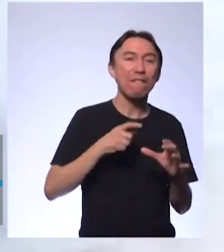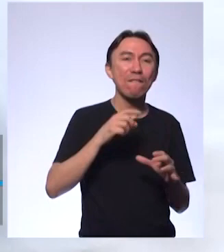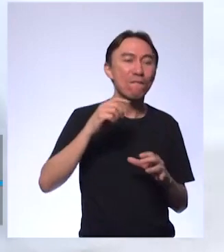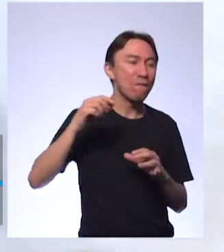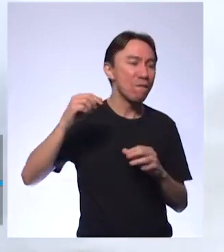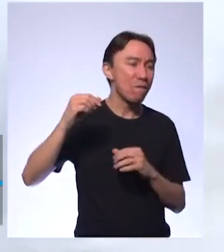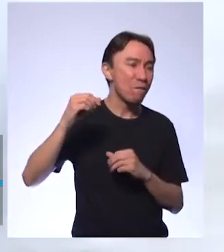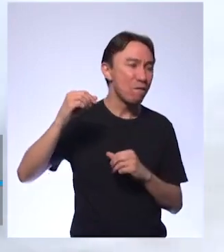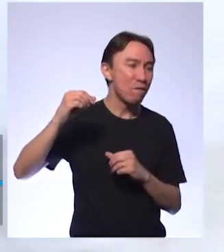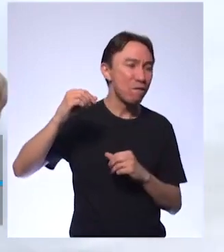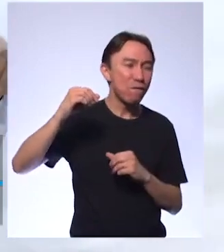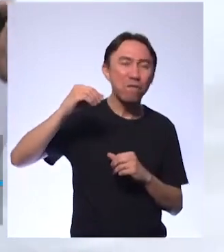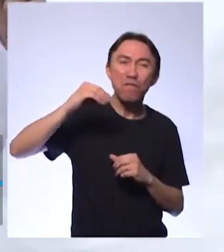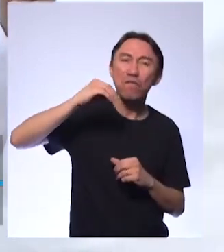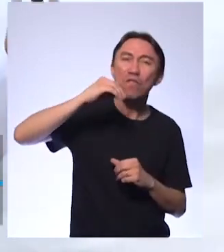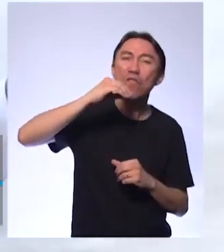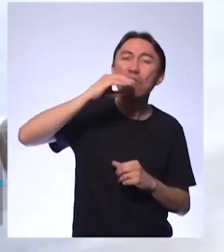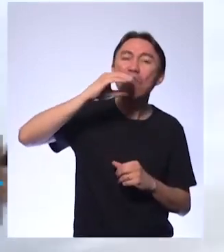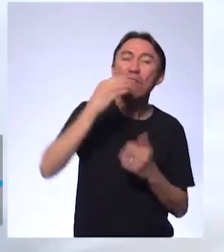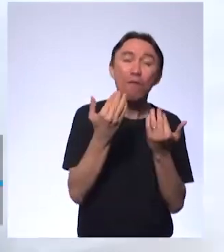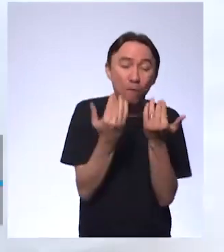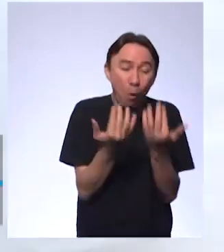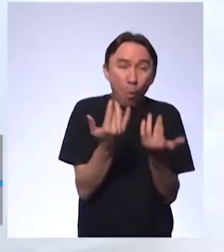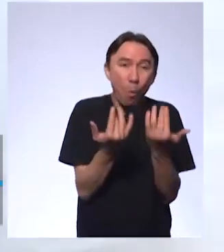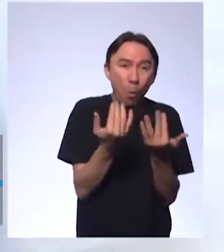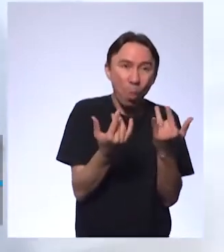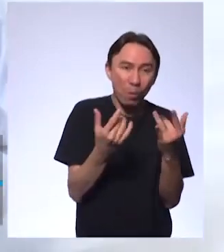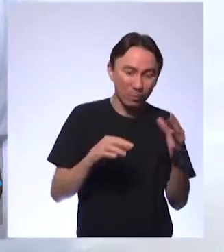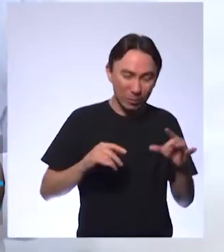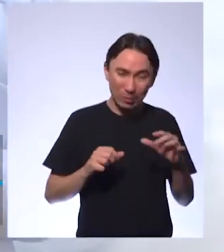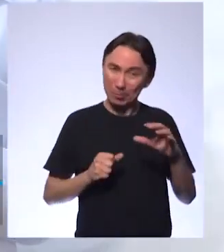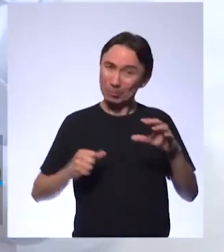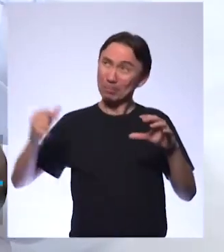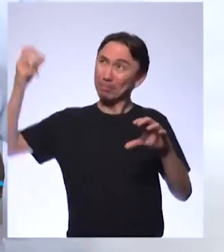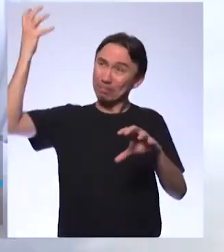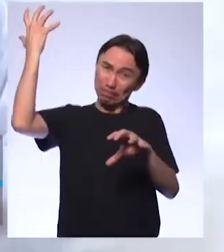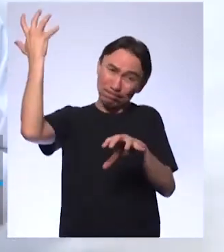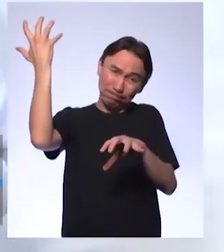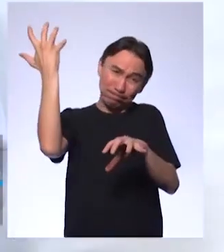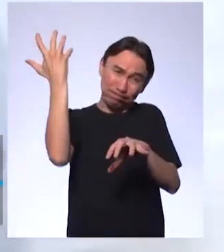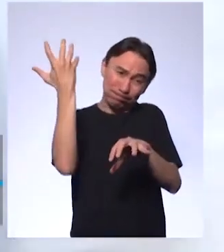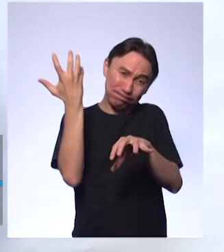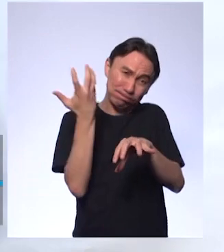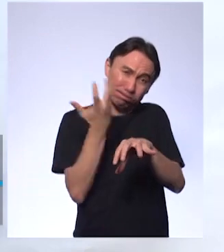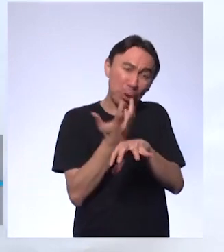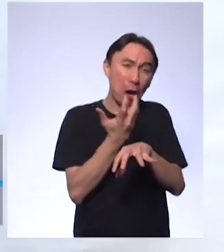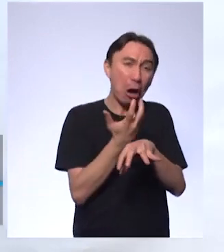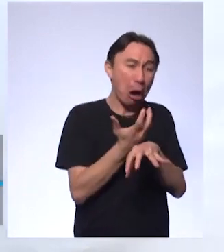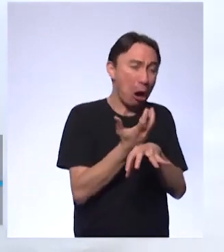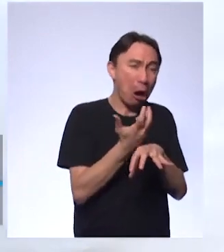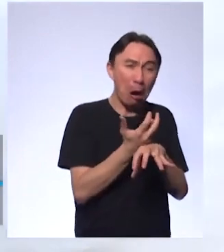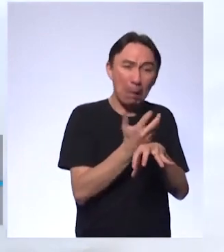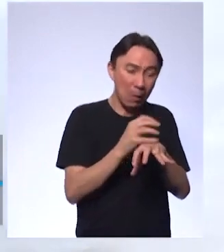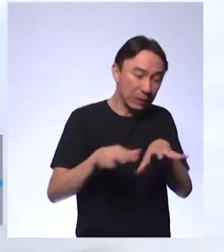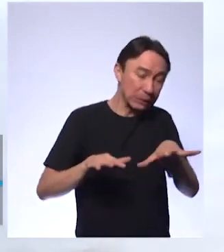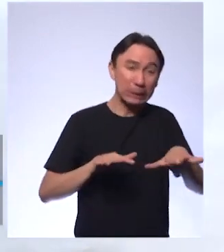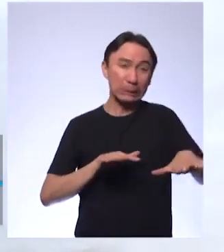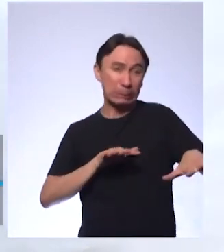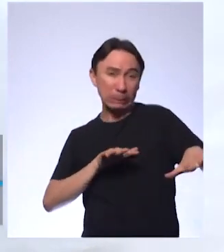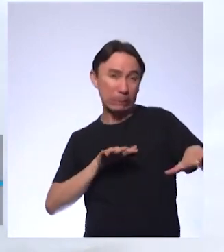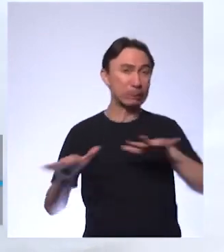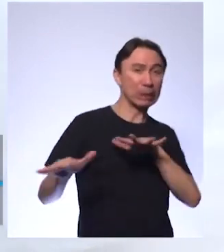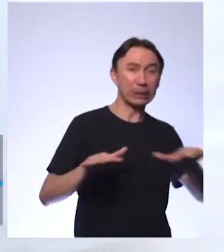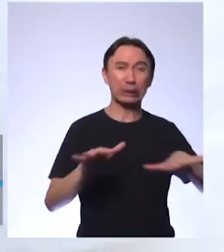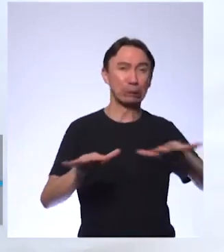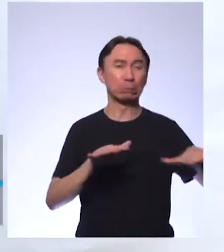potente que gera essa onda de impacto. Imagina o estrago, o terremoto que isso é. Então, muitos dinossauros morrem